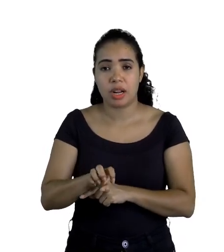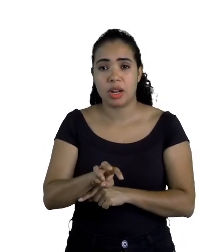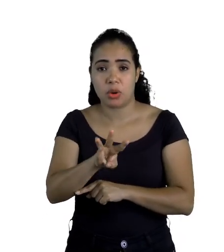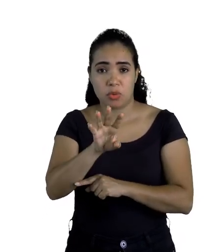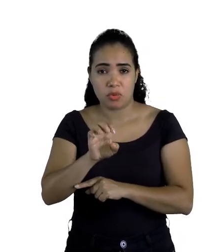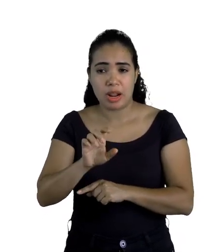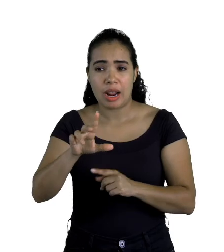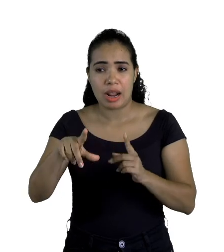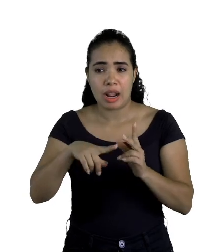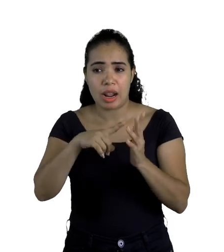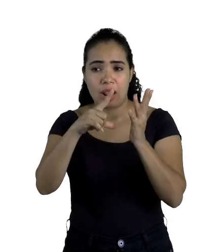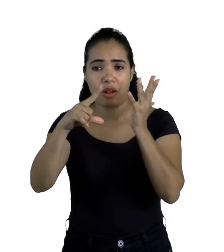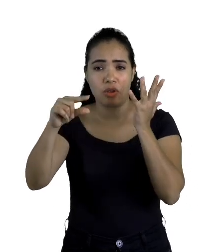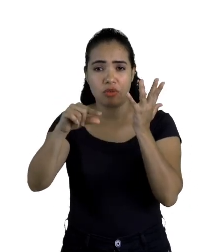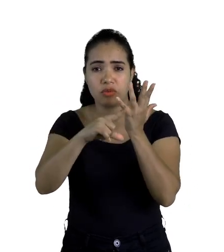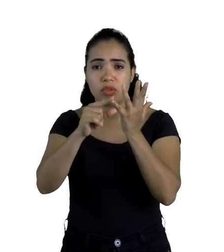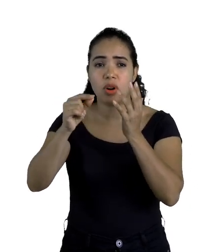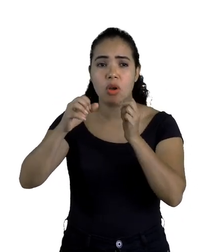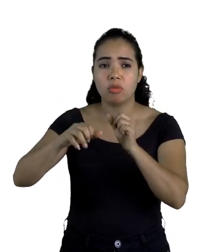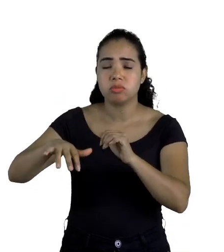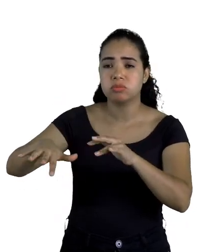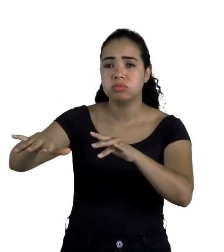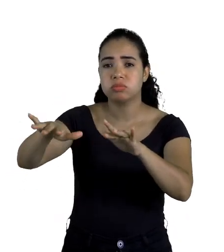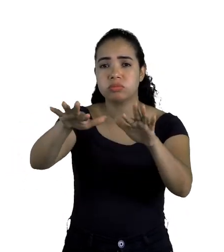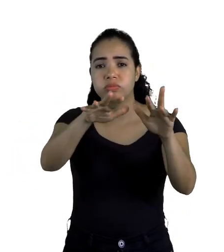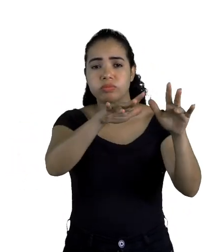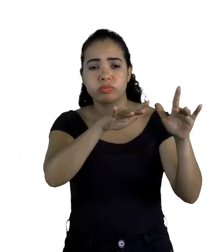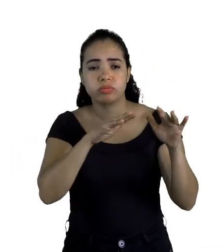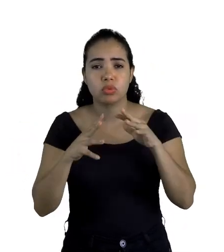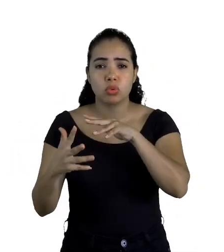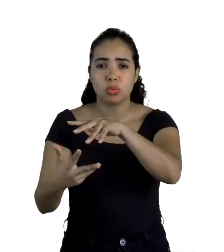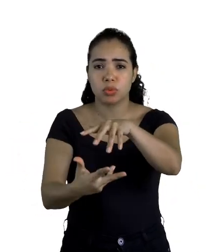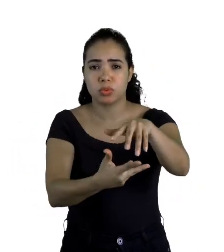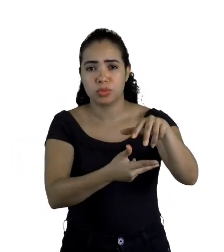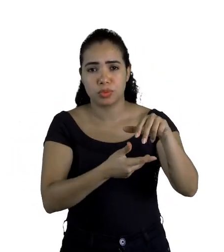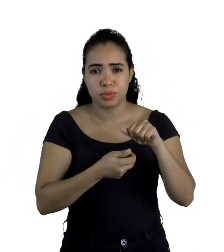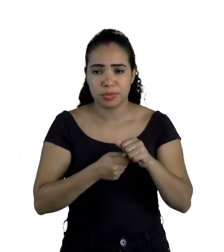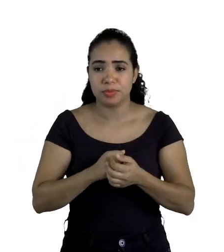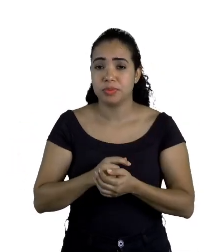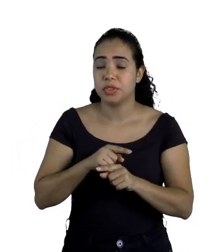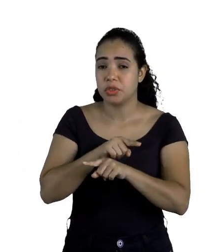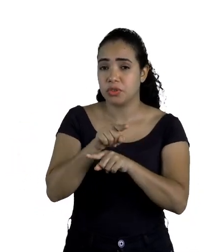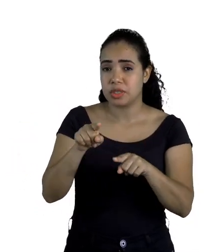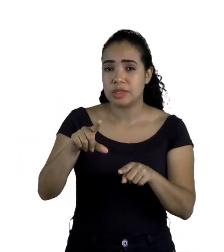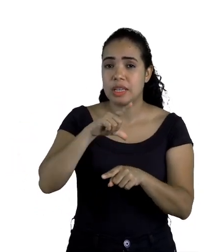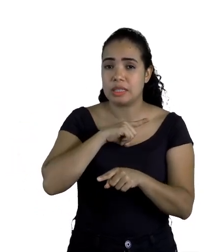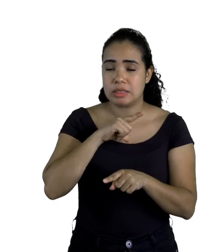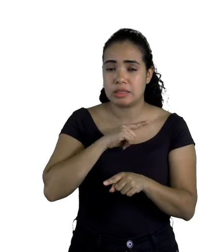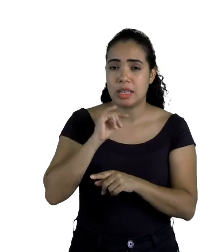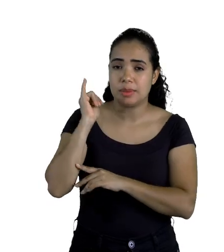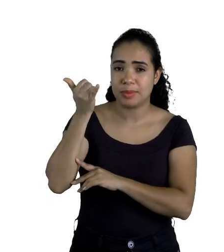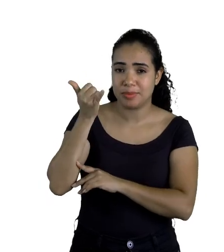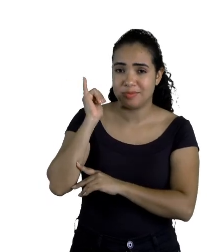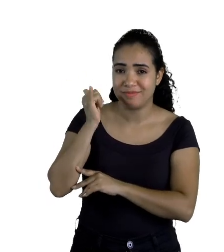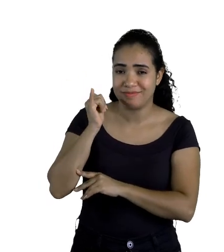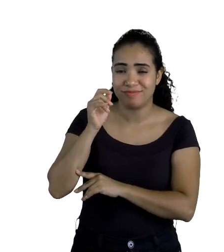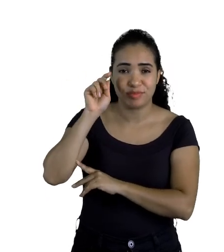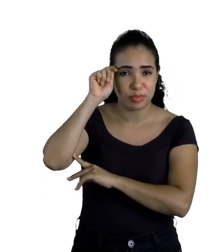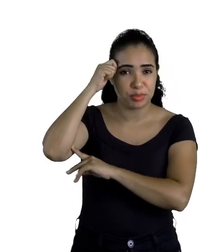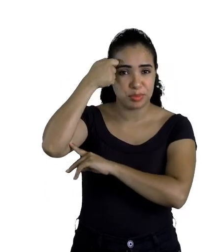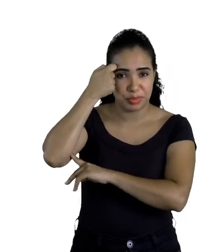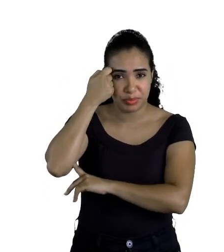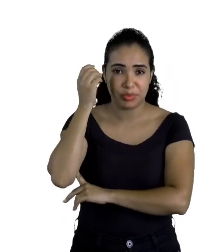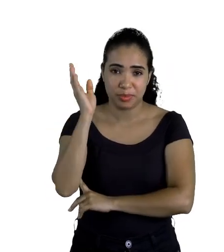tinha que estar por todo o mundo. Bem, e aí vocês têm um conto afro